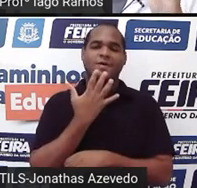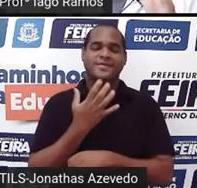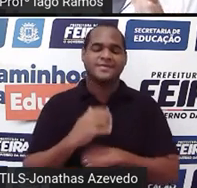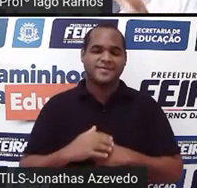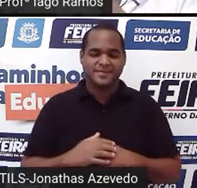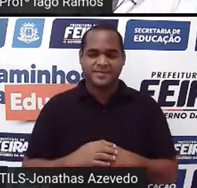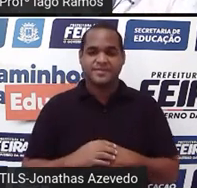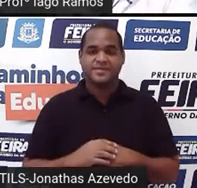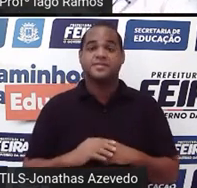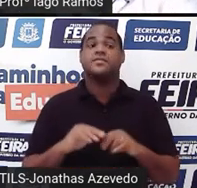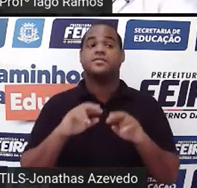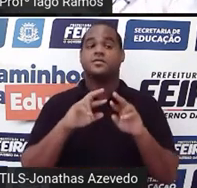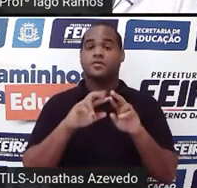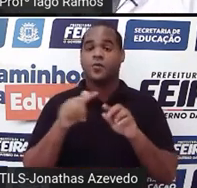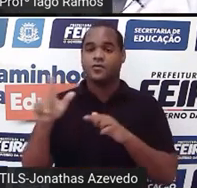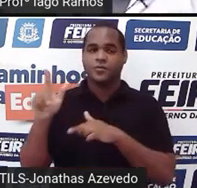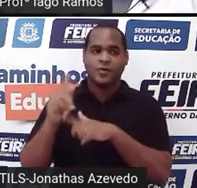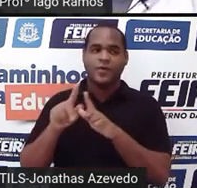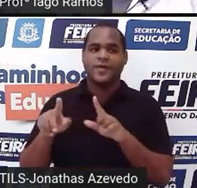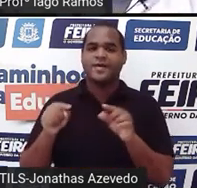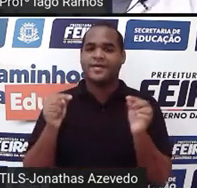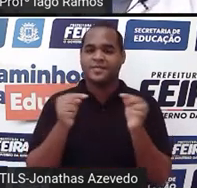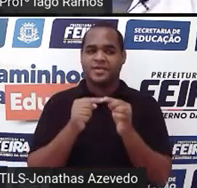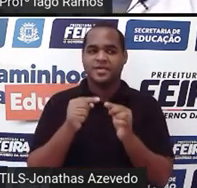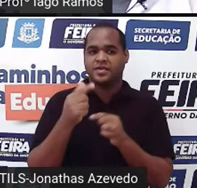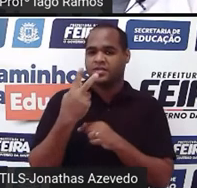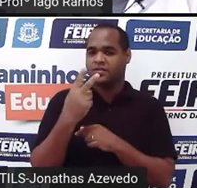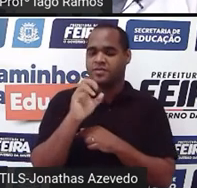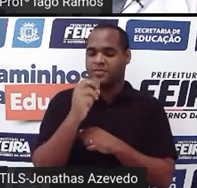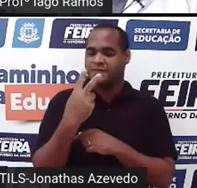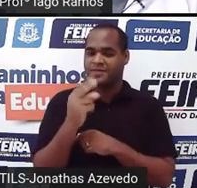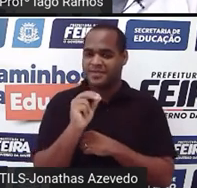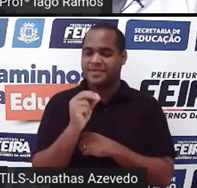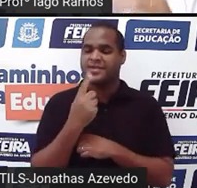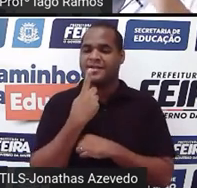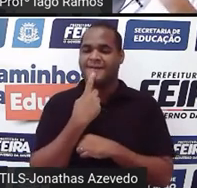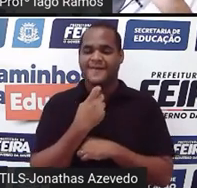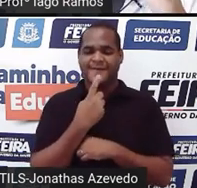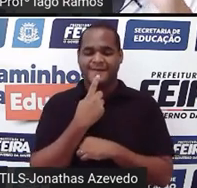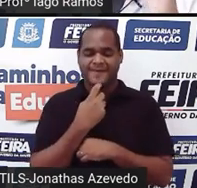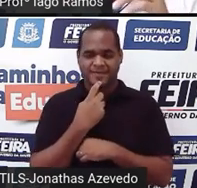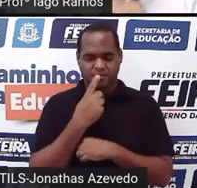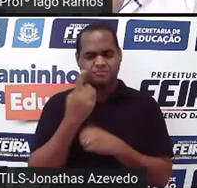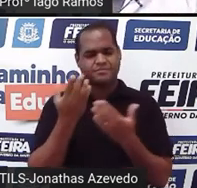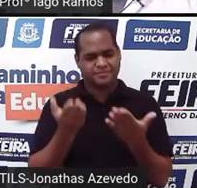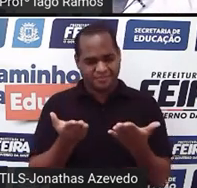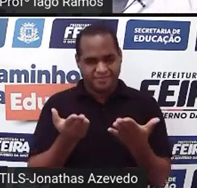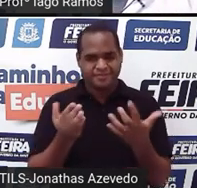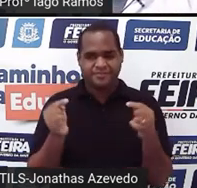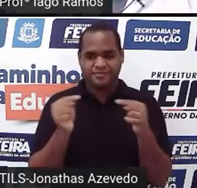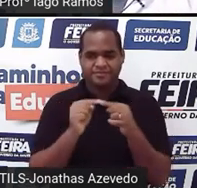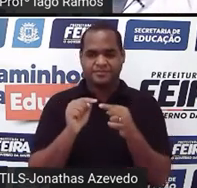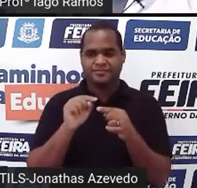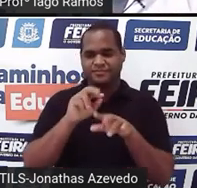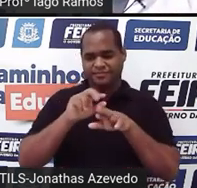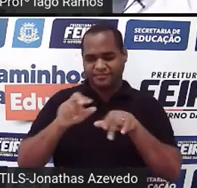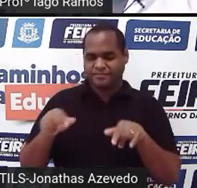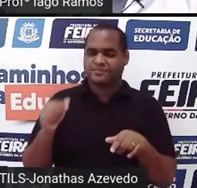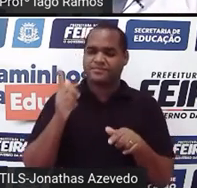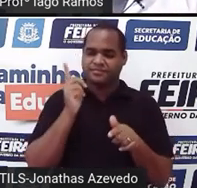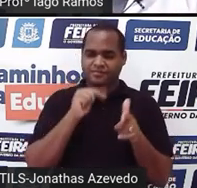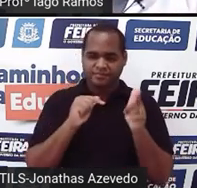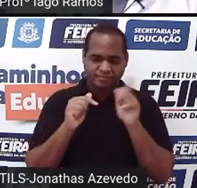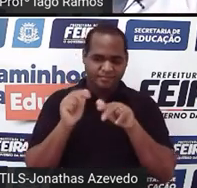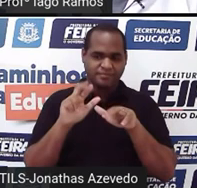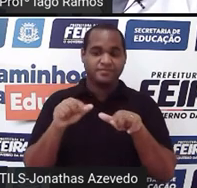E tudo que aparecer sobre 2020 em vermelho, tá bom? Então esses são os elementos que a gente consegue ver